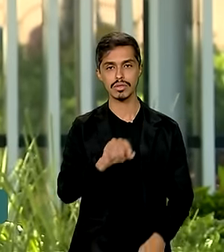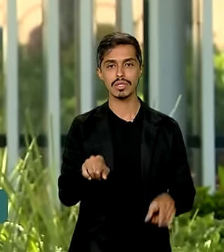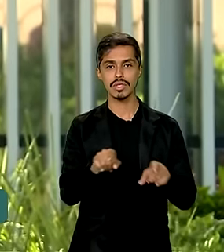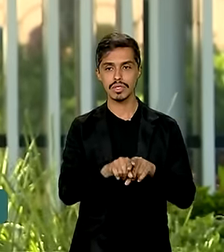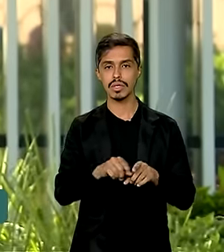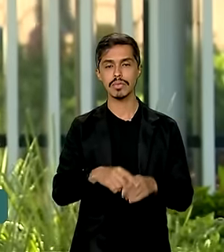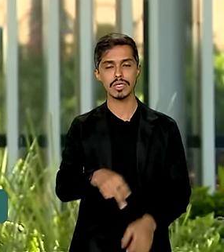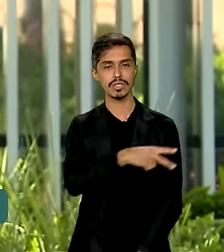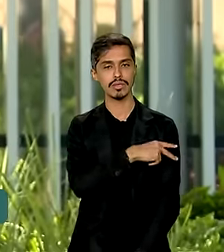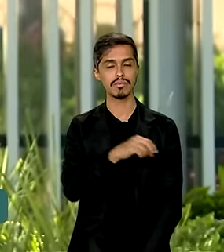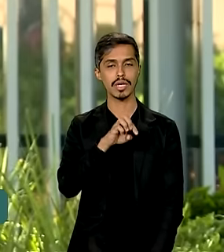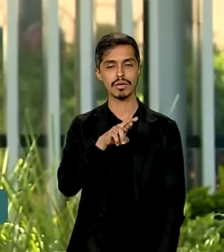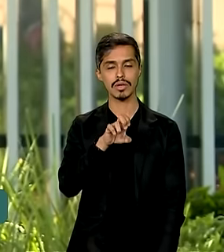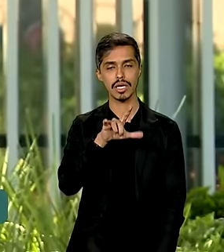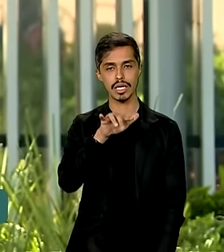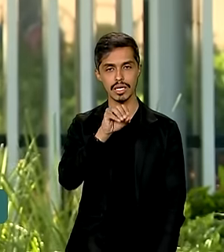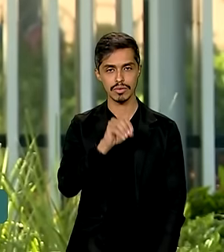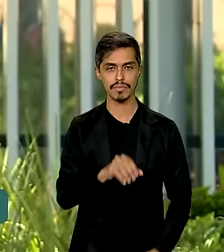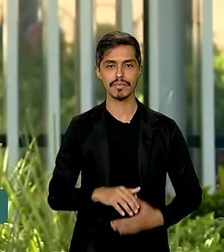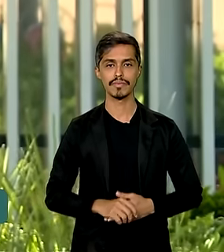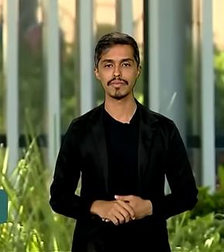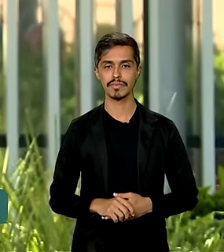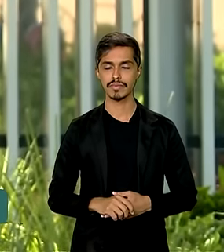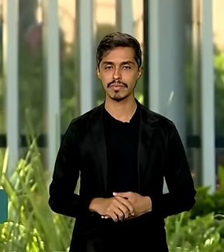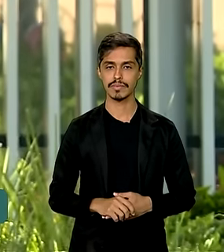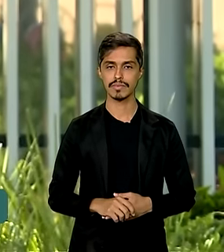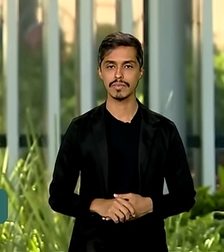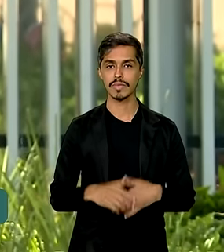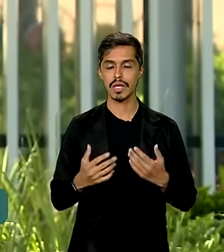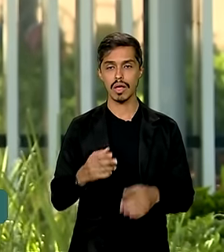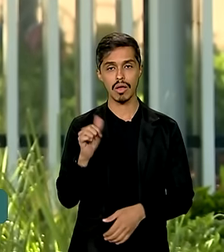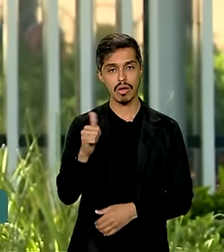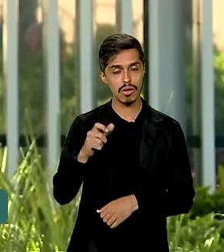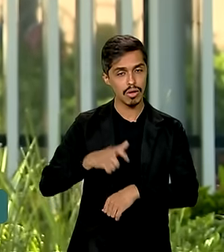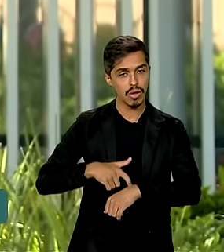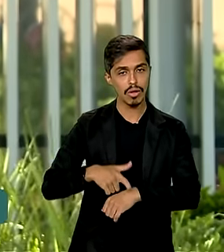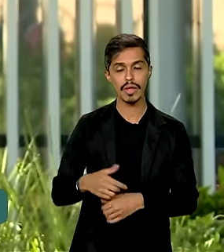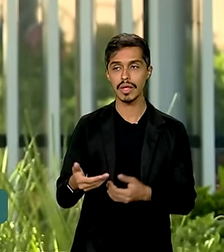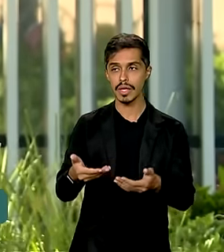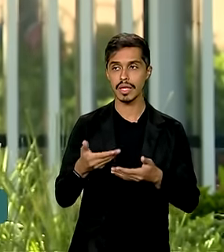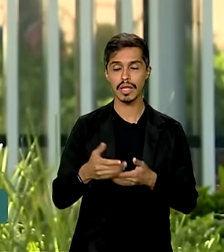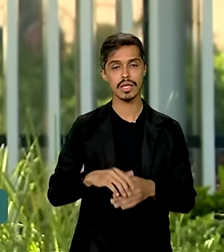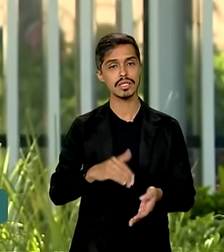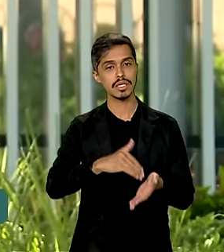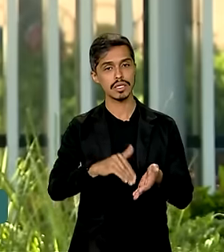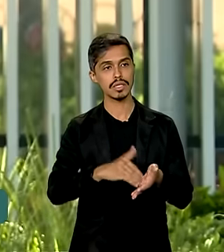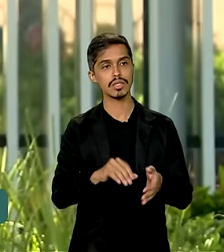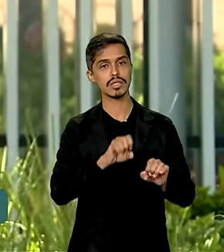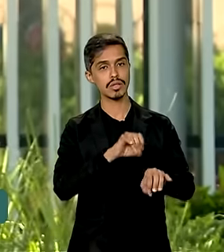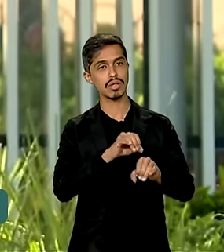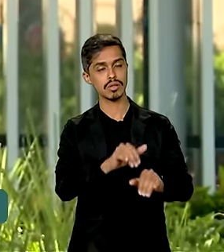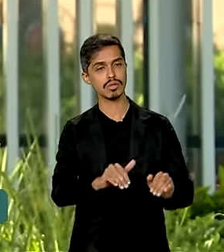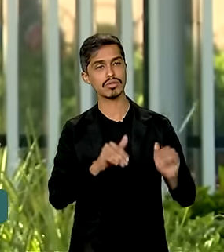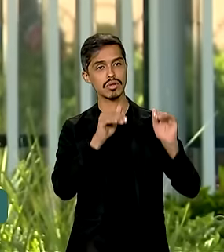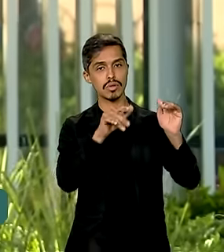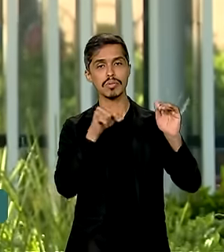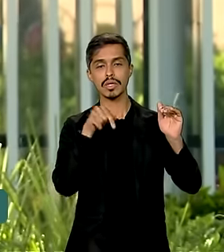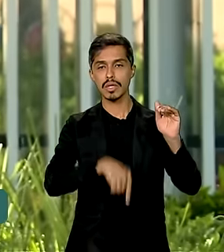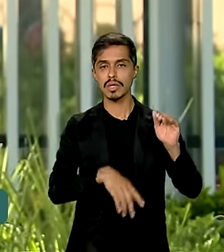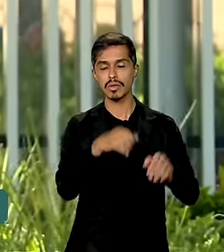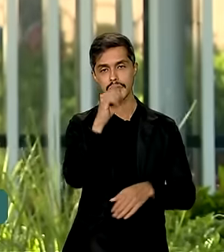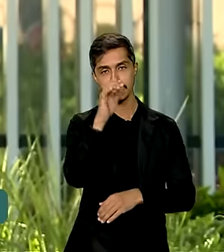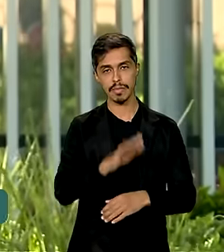pessoal, Marco Aurélio Marcola. Às 11 horas, ele recebe o secretário de Educação Superior do MEC, Alexandre Brasil,